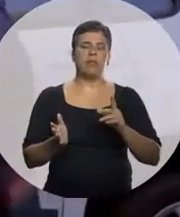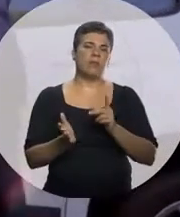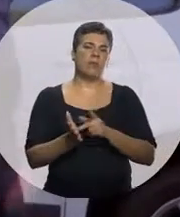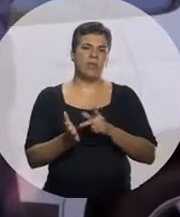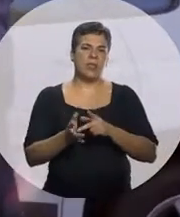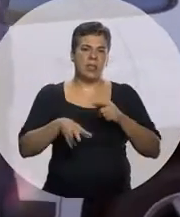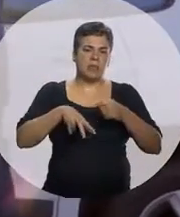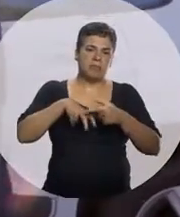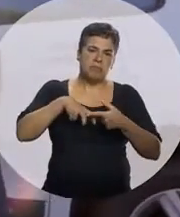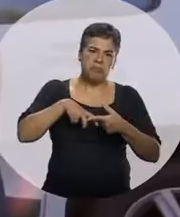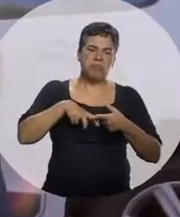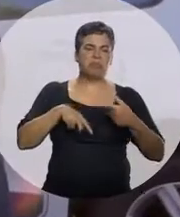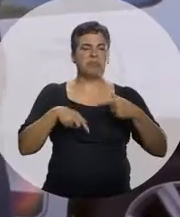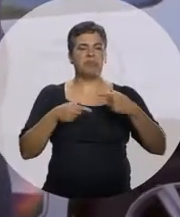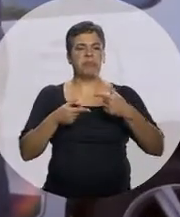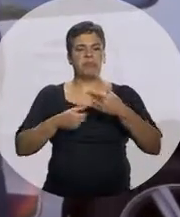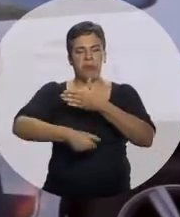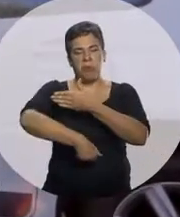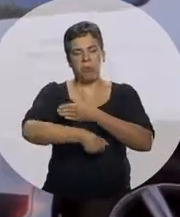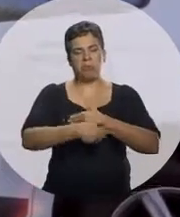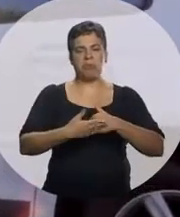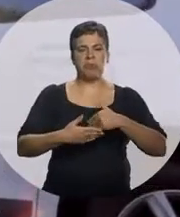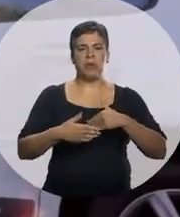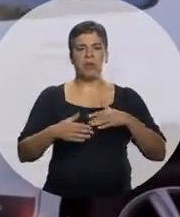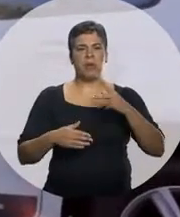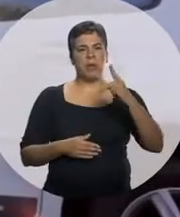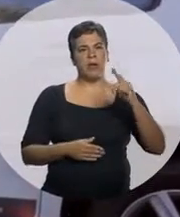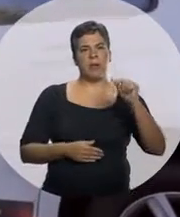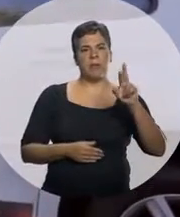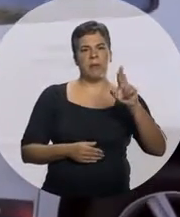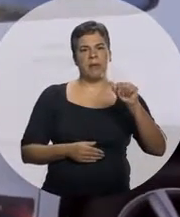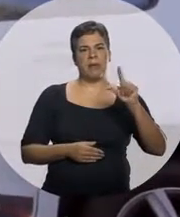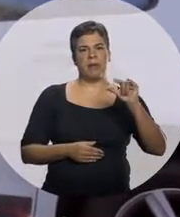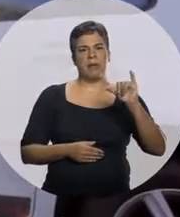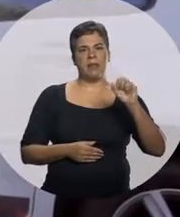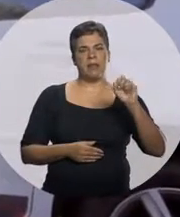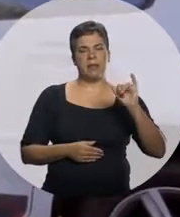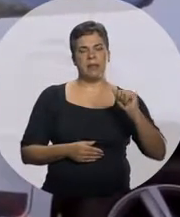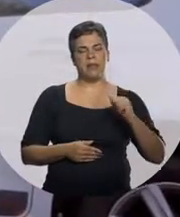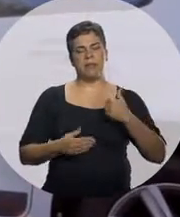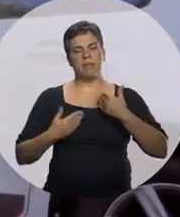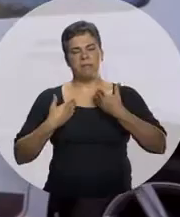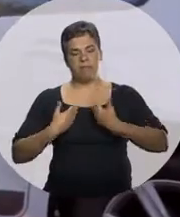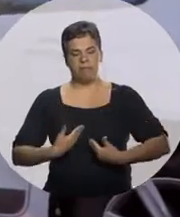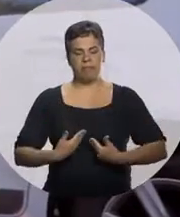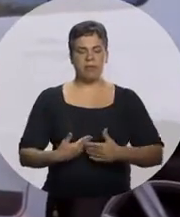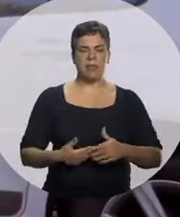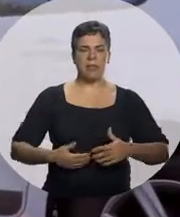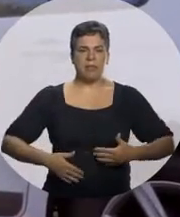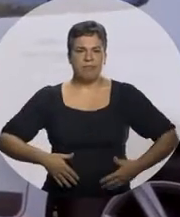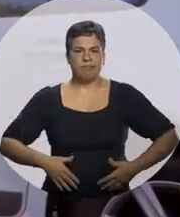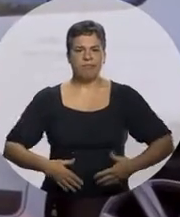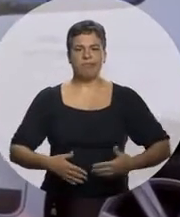verdade, é uma amputação grave É uma paralisia Ou uma paresia que a gente chama, né? Que é um